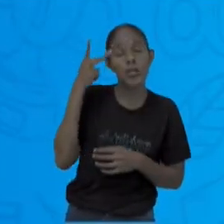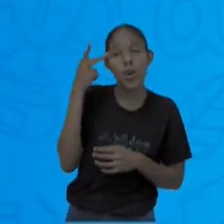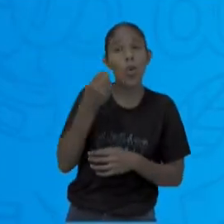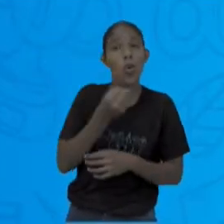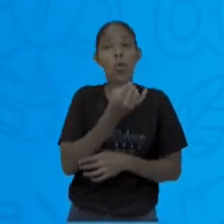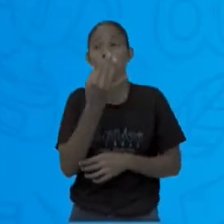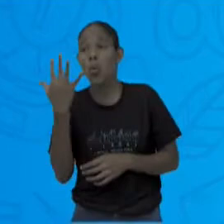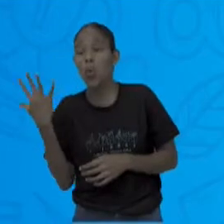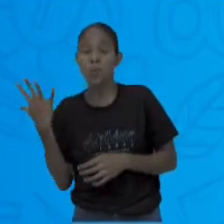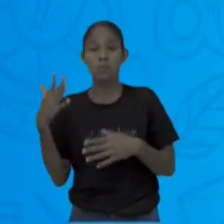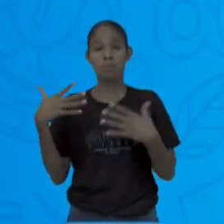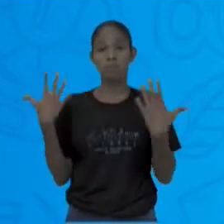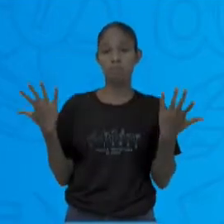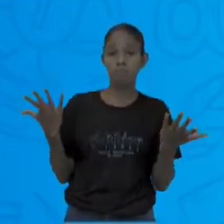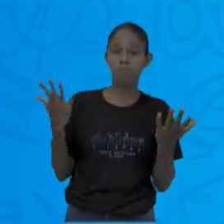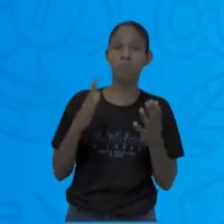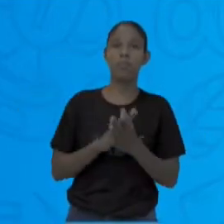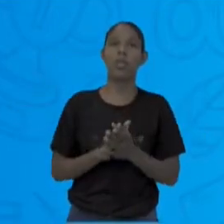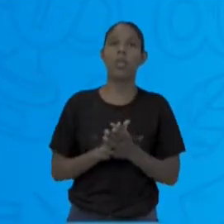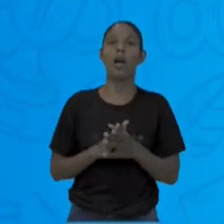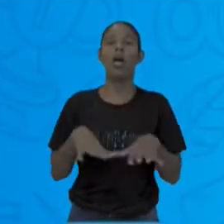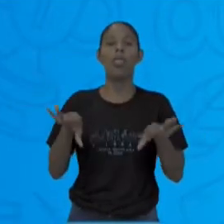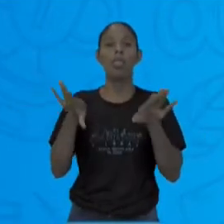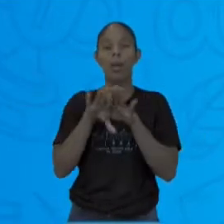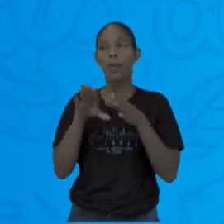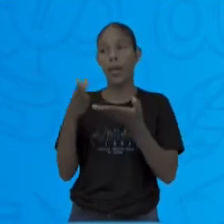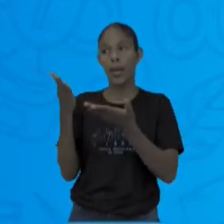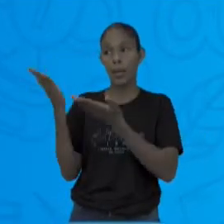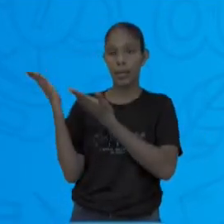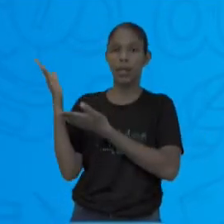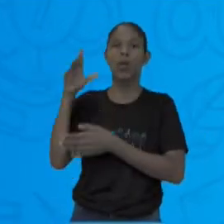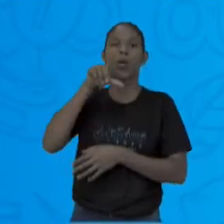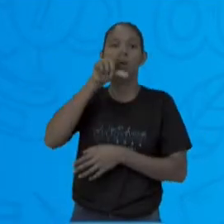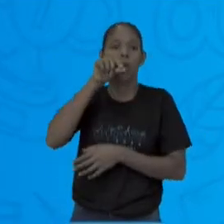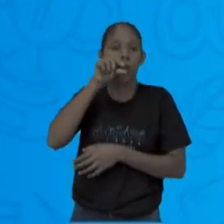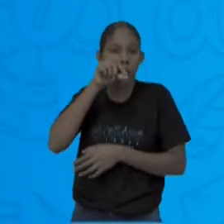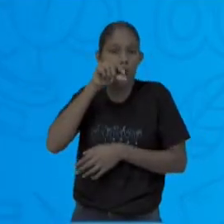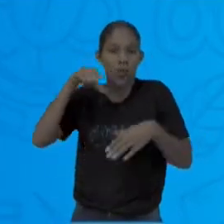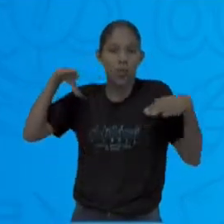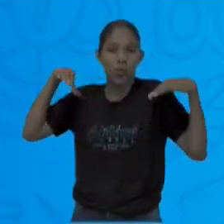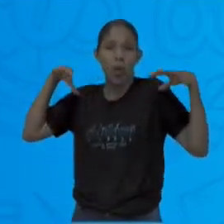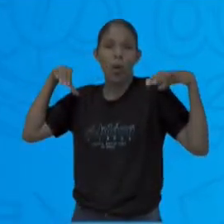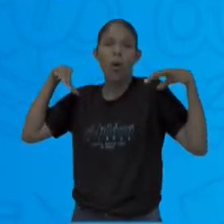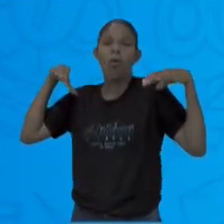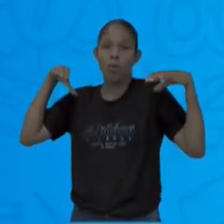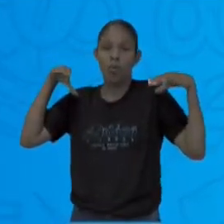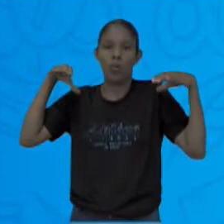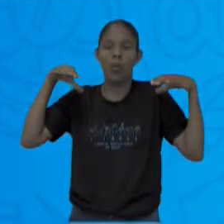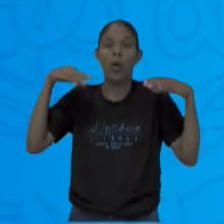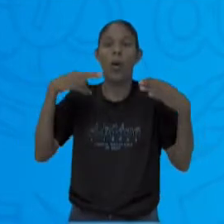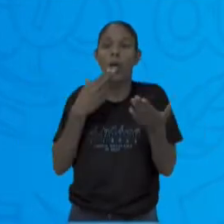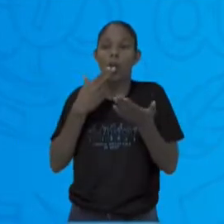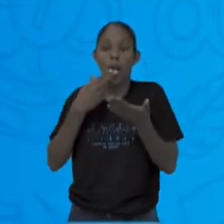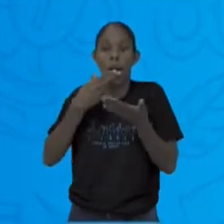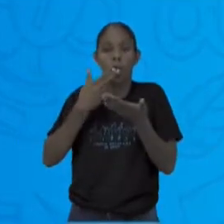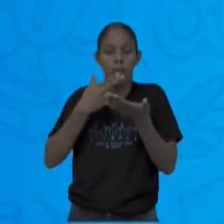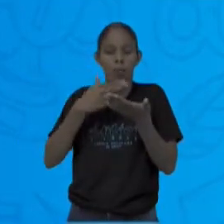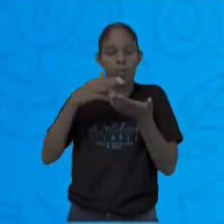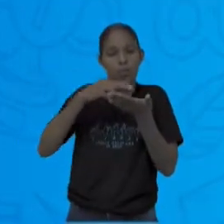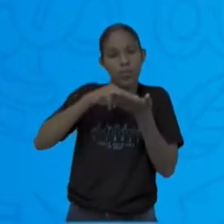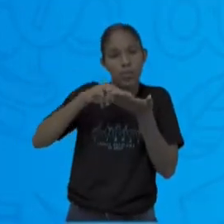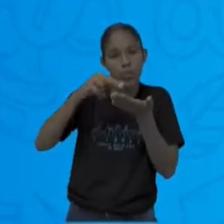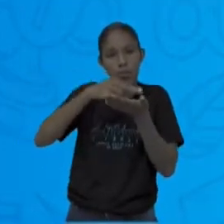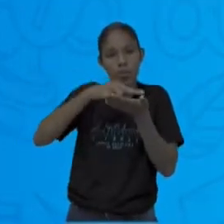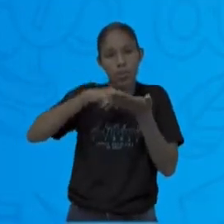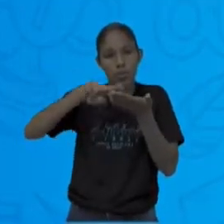naquele lugar. O pombo-correio, eles colocavam a mensagem na asa do pombo, para enviar a